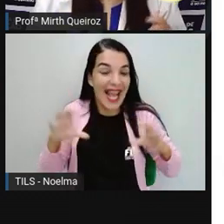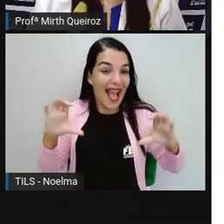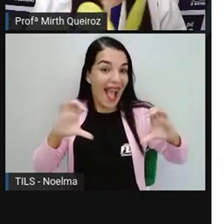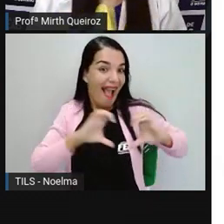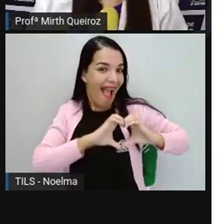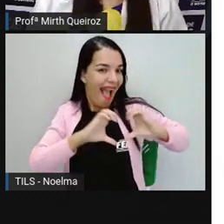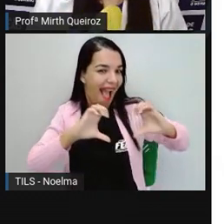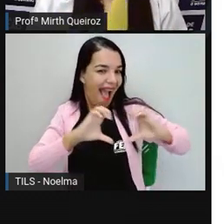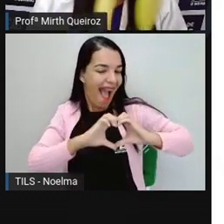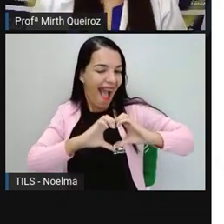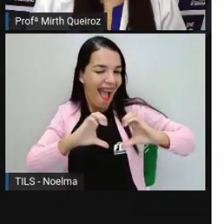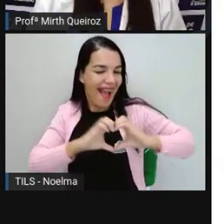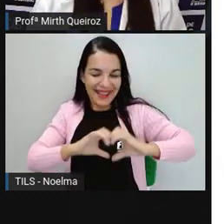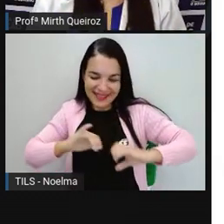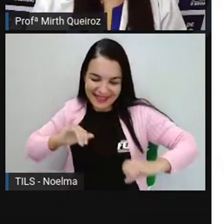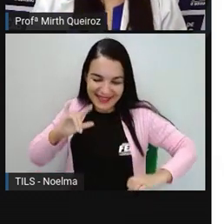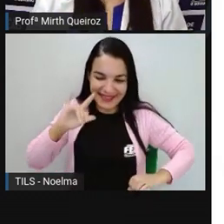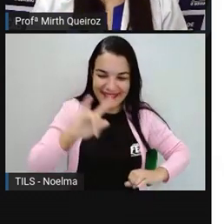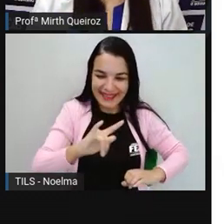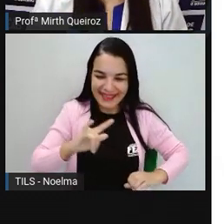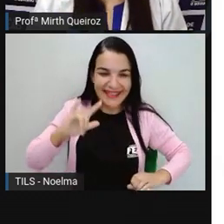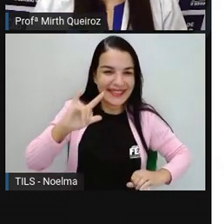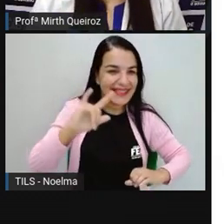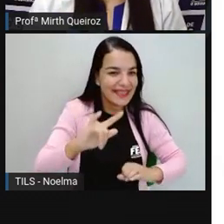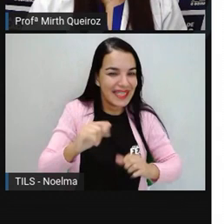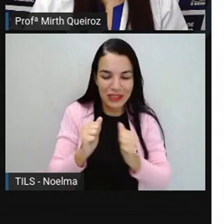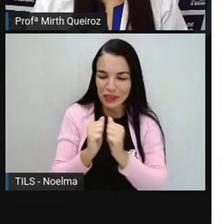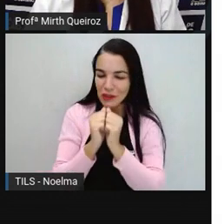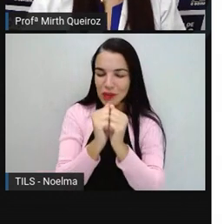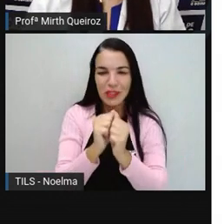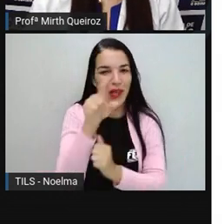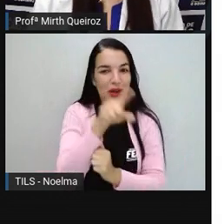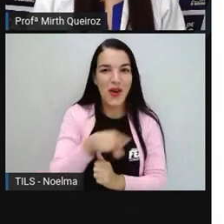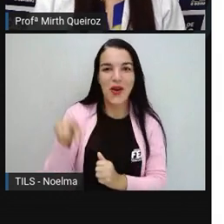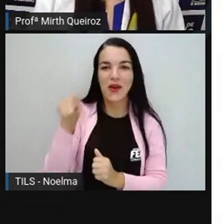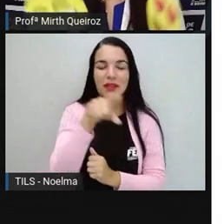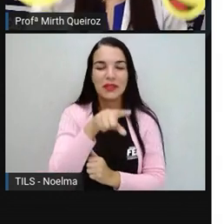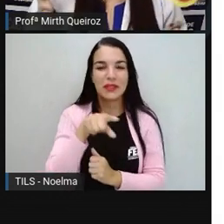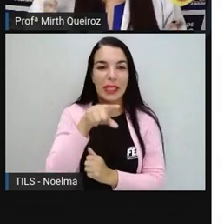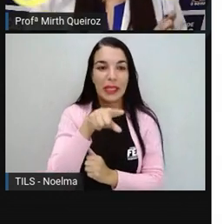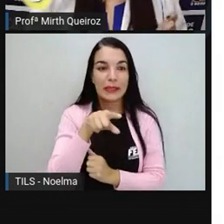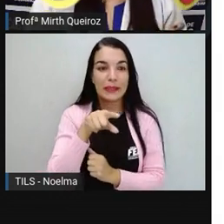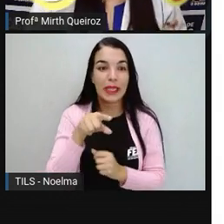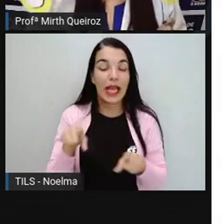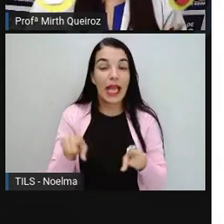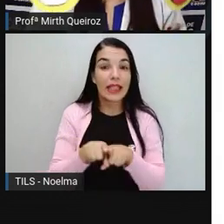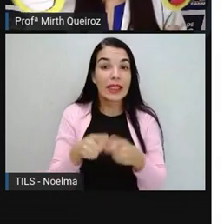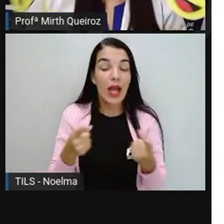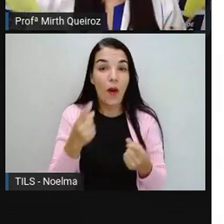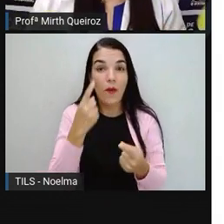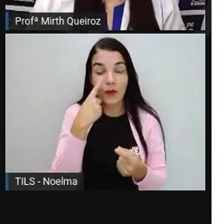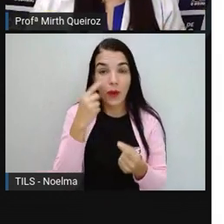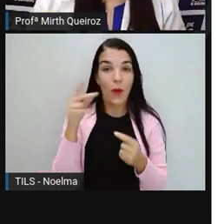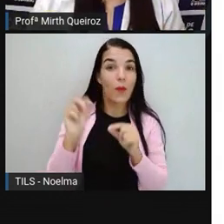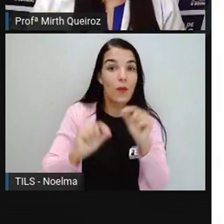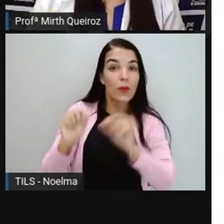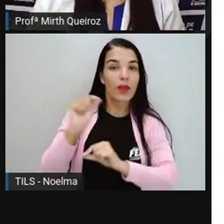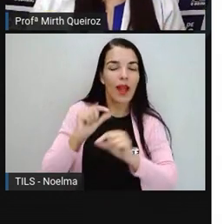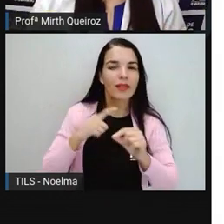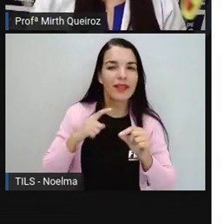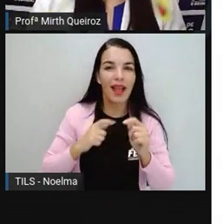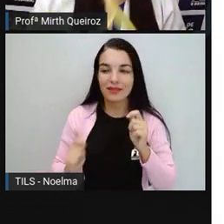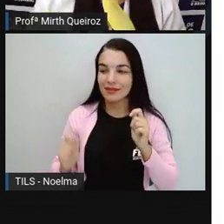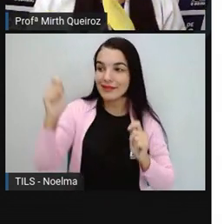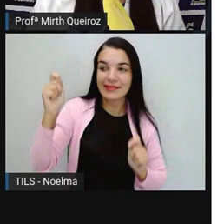compartilhar esses momentos com vocês. E isso que eu fiz agora tem tudo a ver